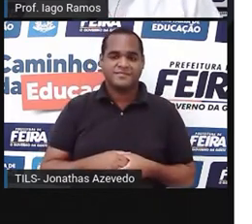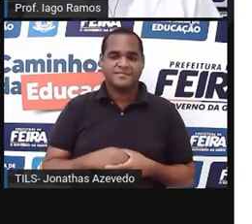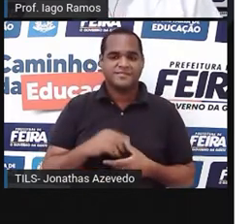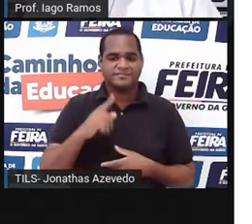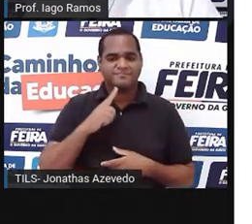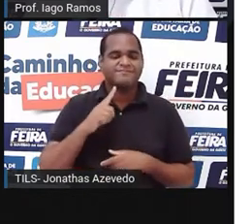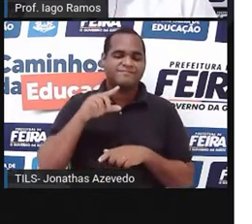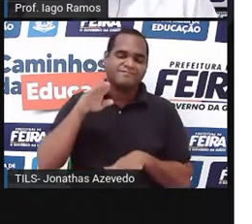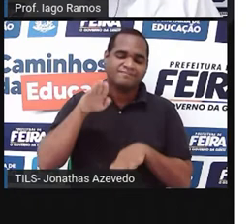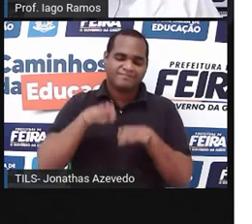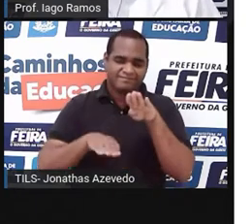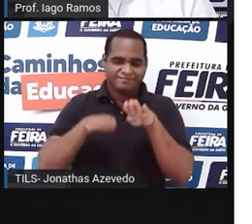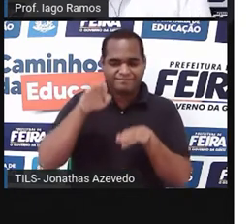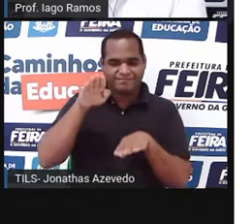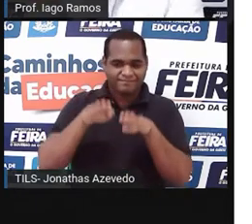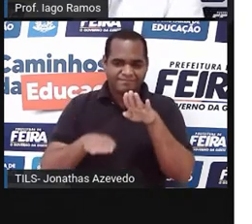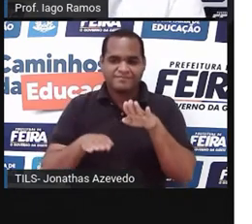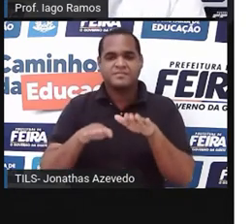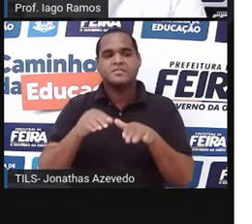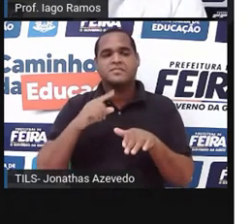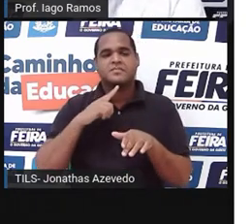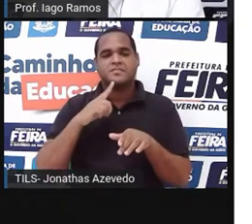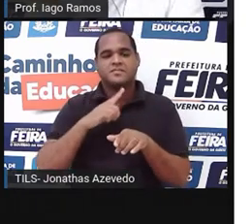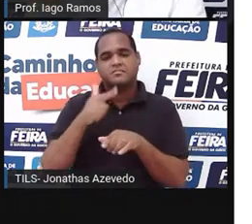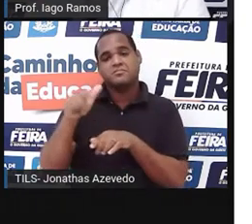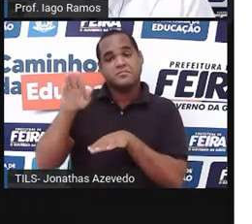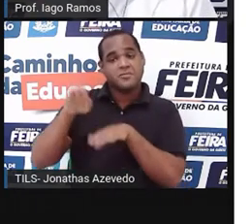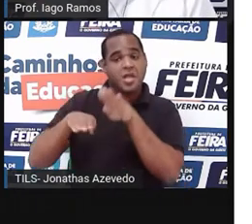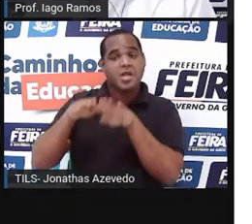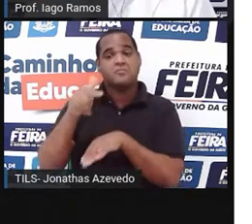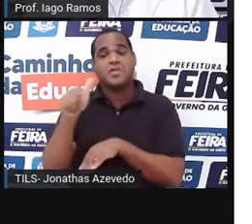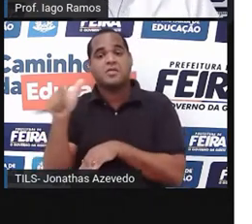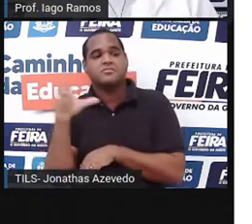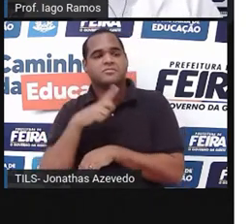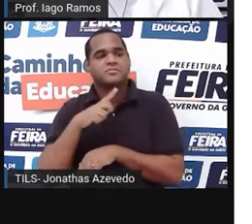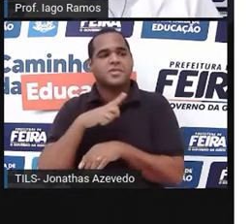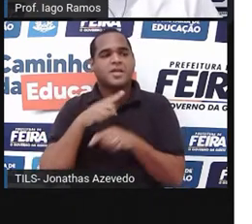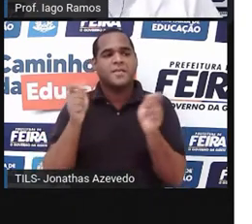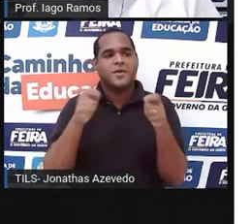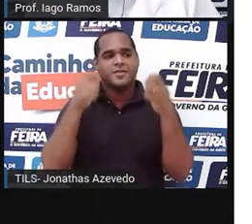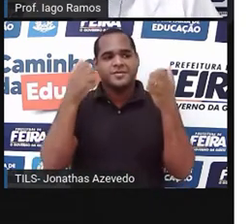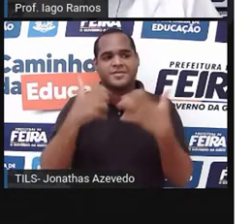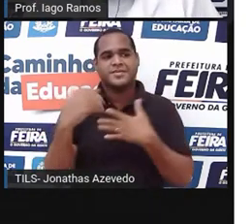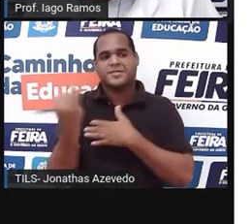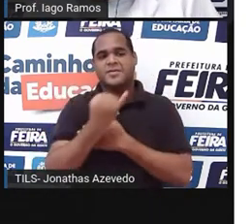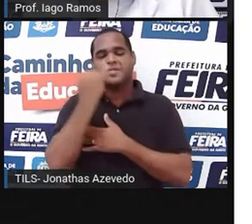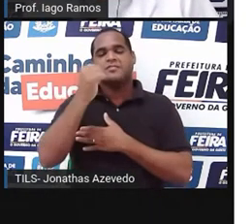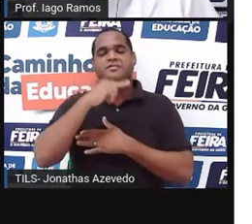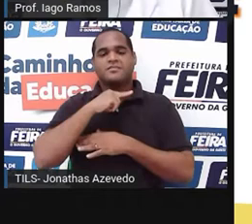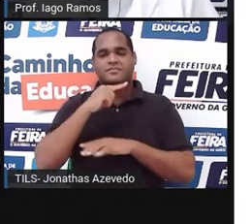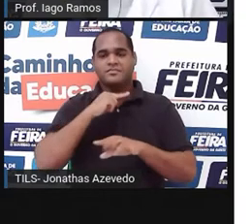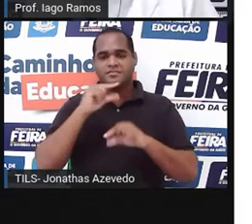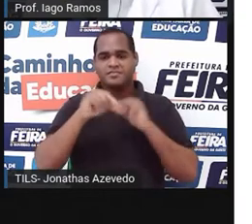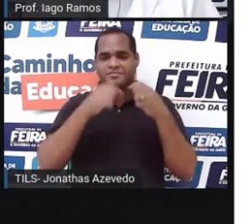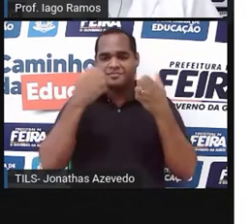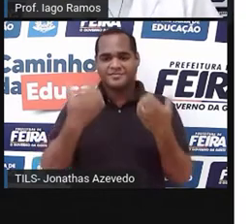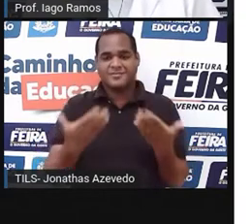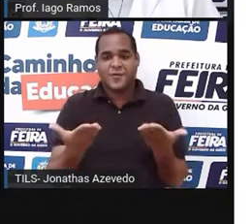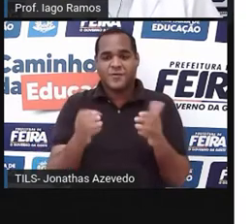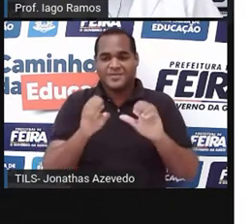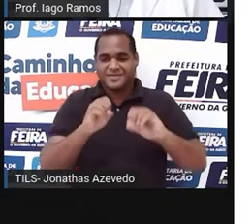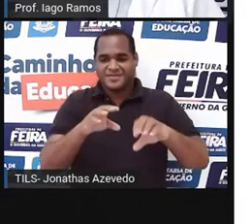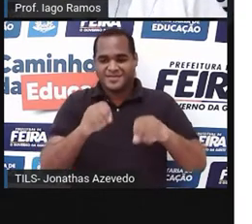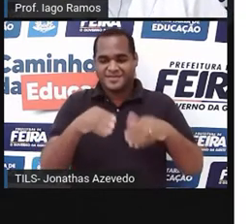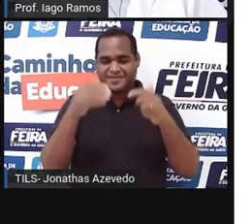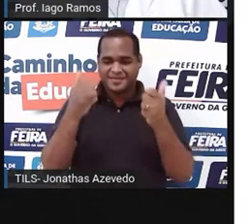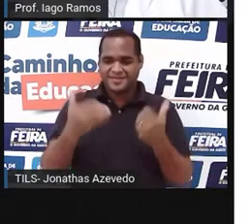Proporcionalidade, se tem proporcionalidade, se não tem, então, basicamente é isso que a gente tem para essa nossa aula de hoje.